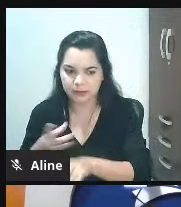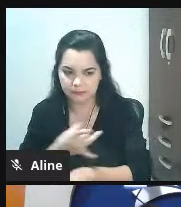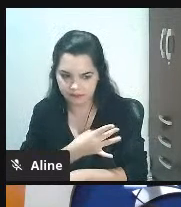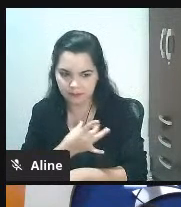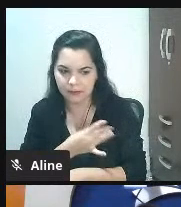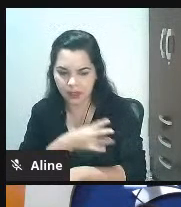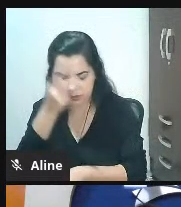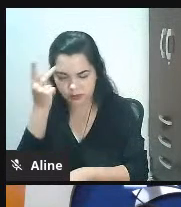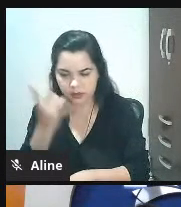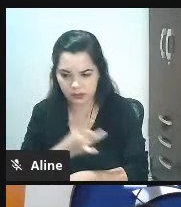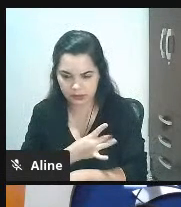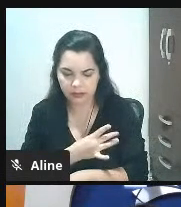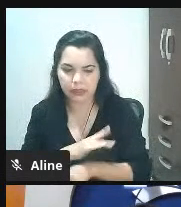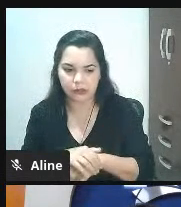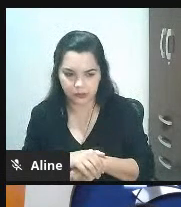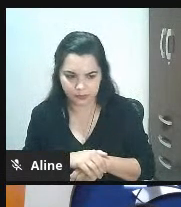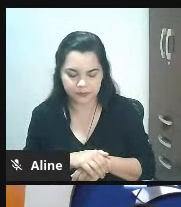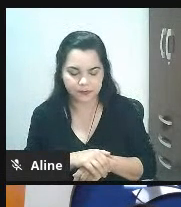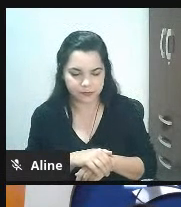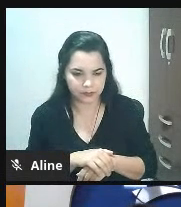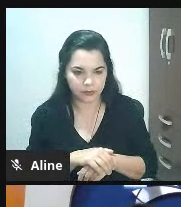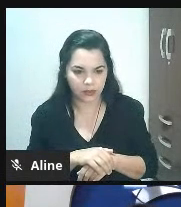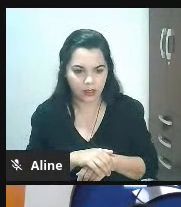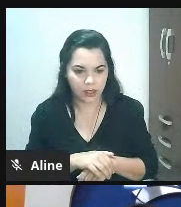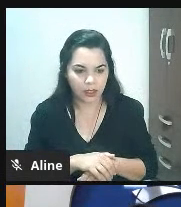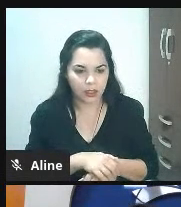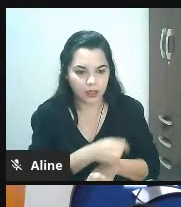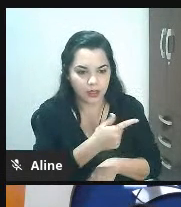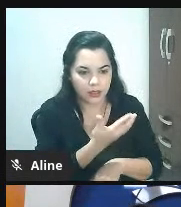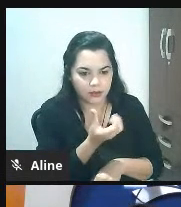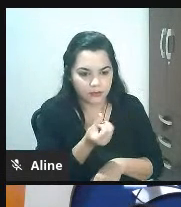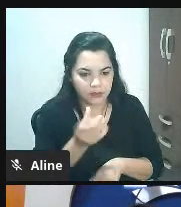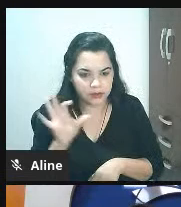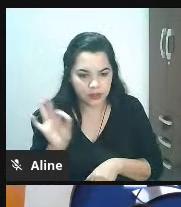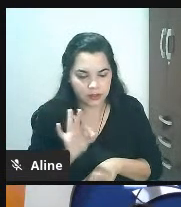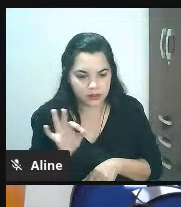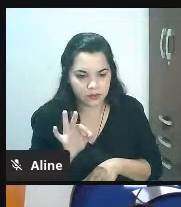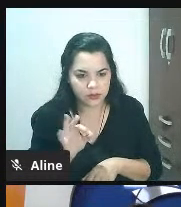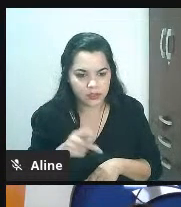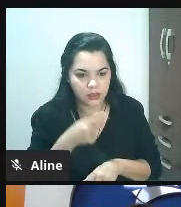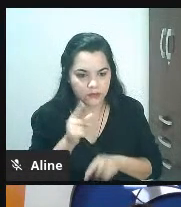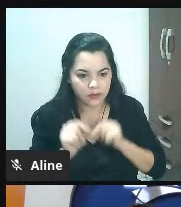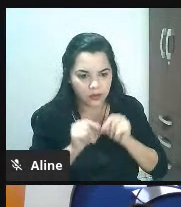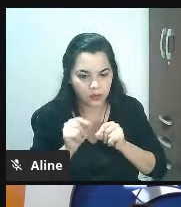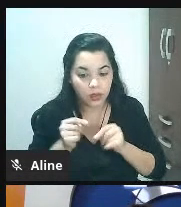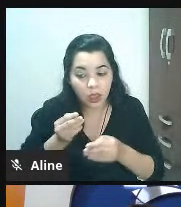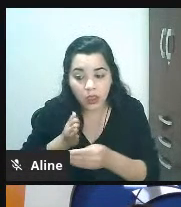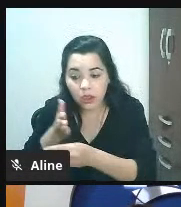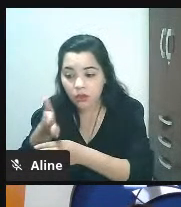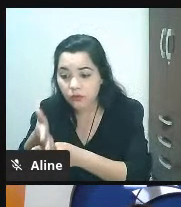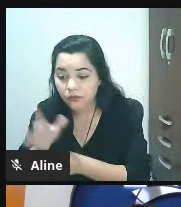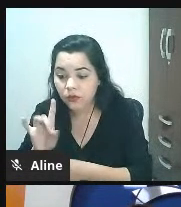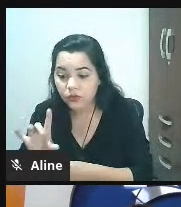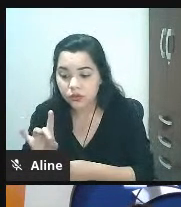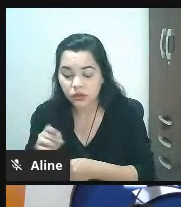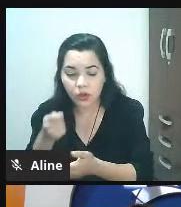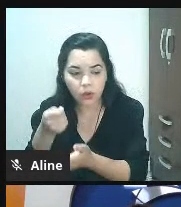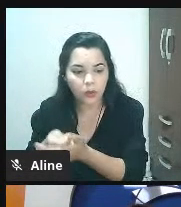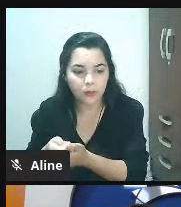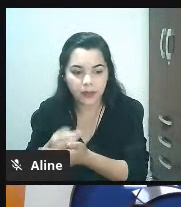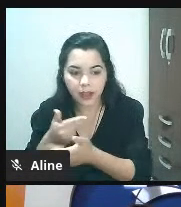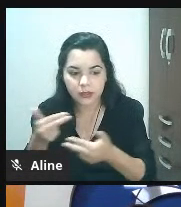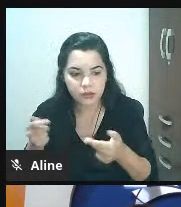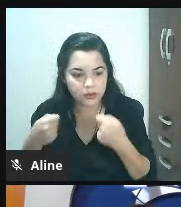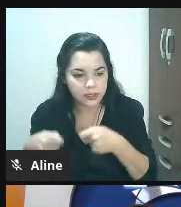sofre tá 26% falou vou raramente só comprar itens essenciais em lojas físicas supermercado